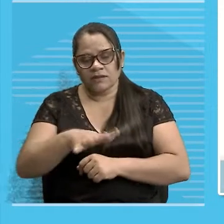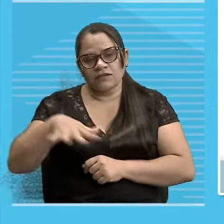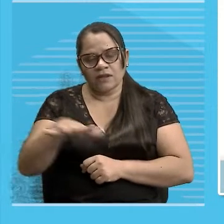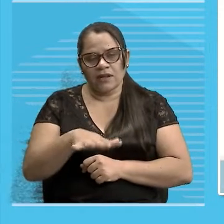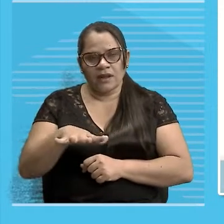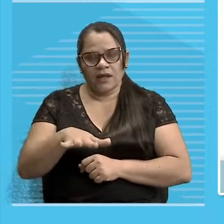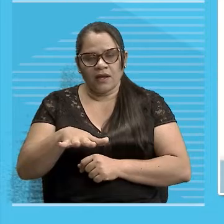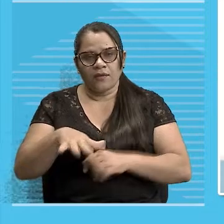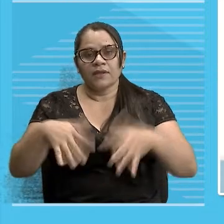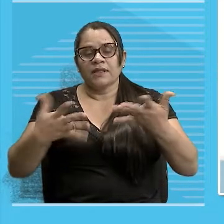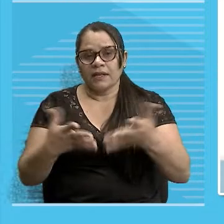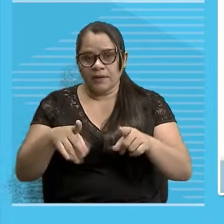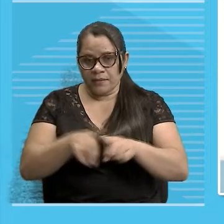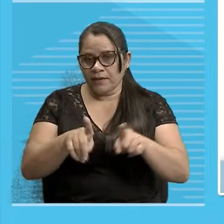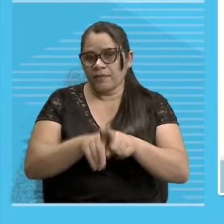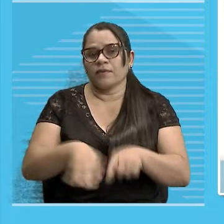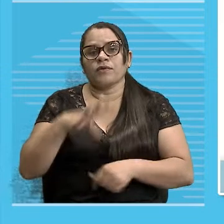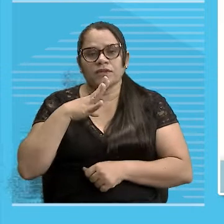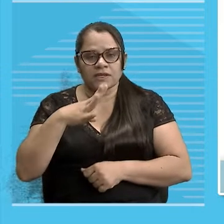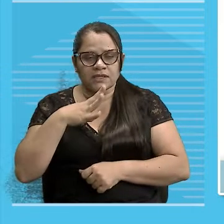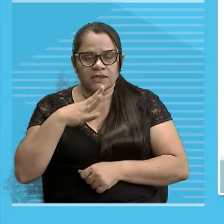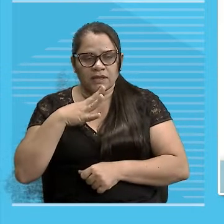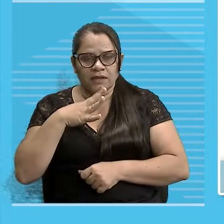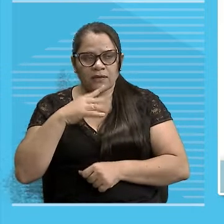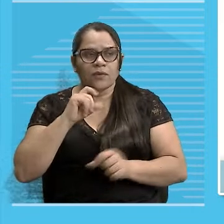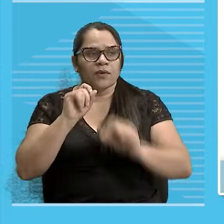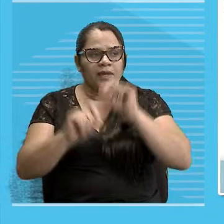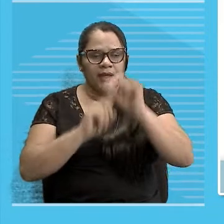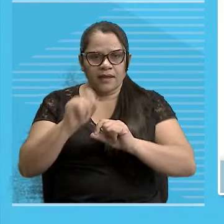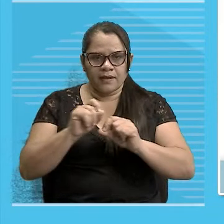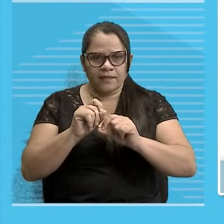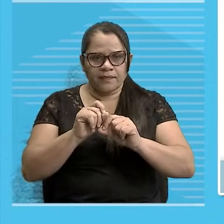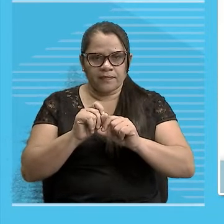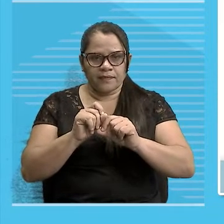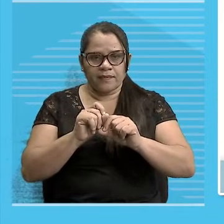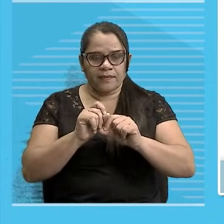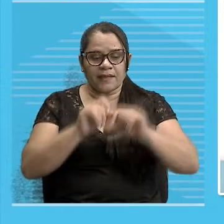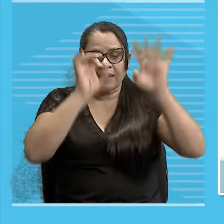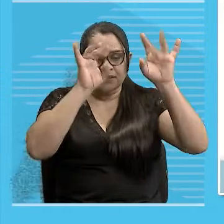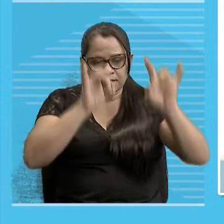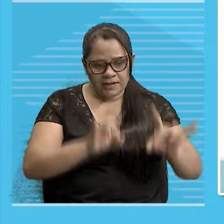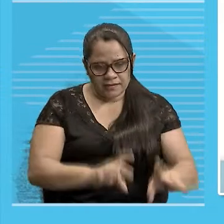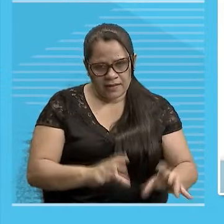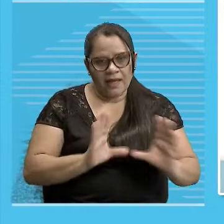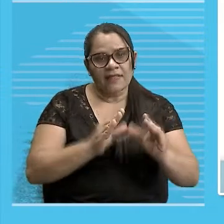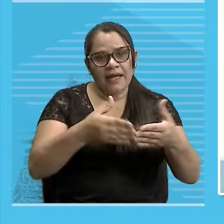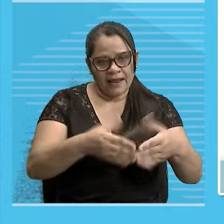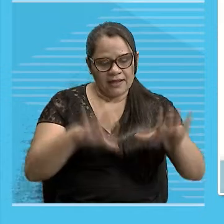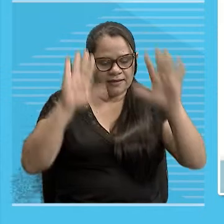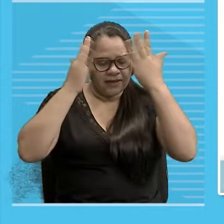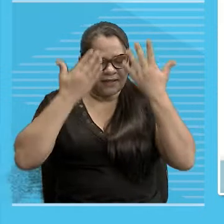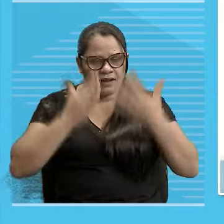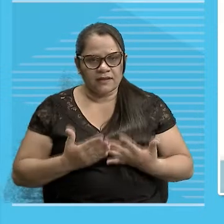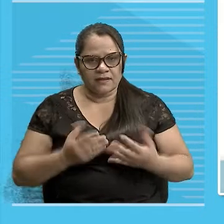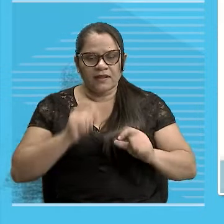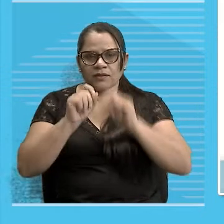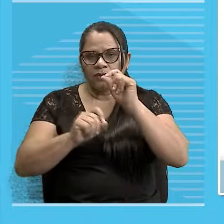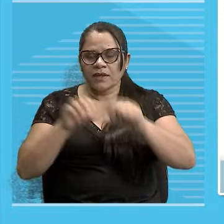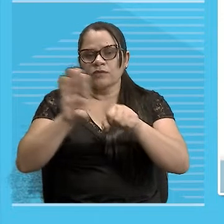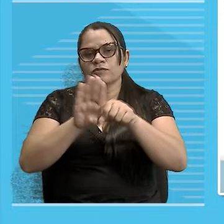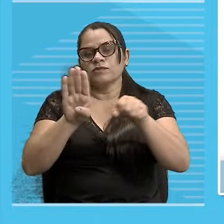Nós vamos conhecer evidentemente As especificidades dessa classe Analisando o